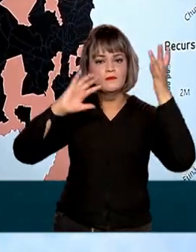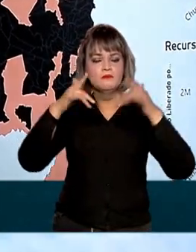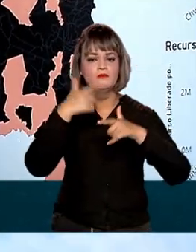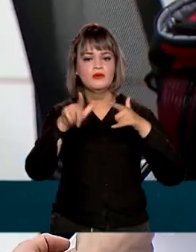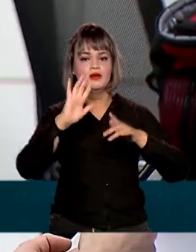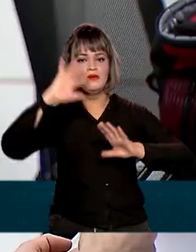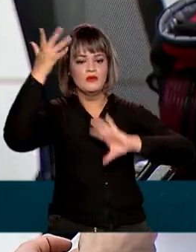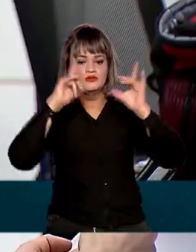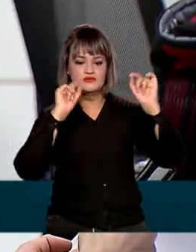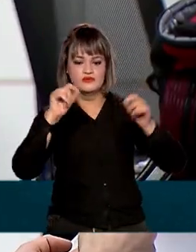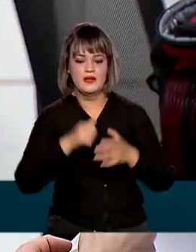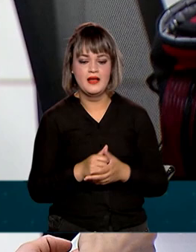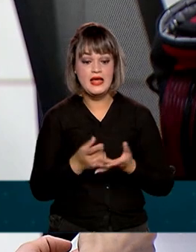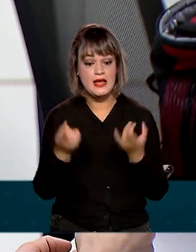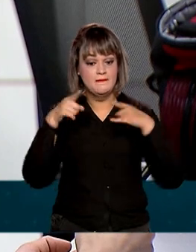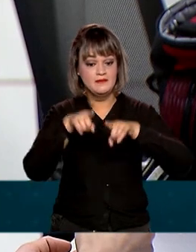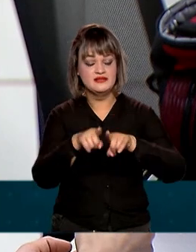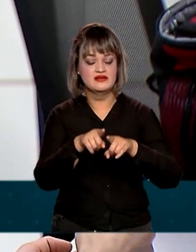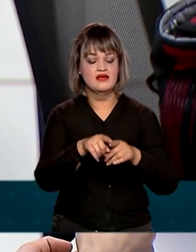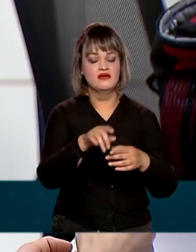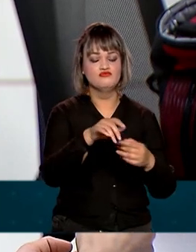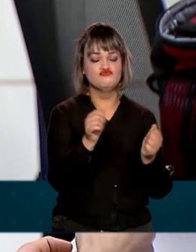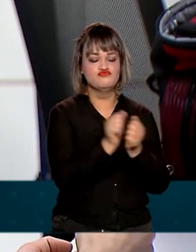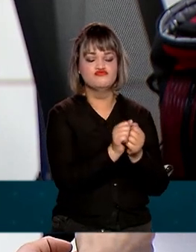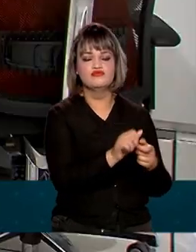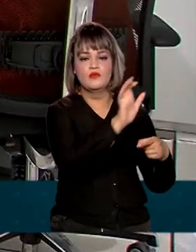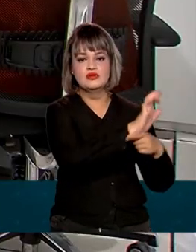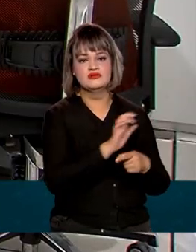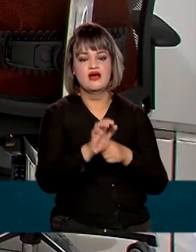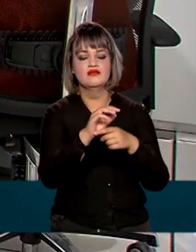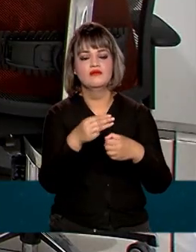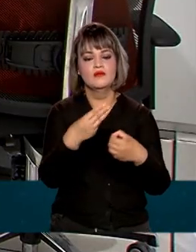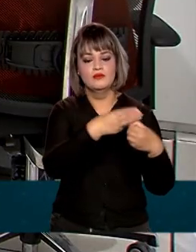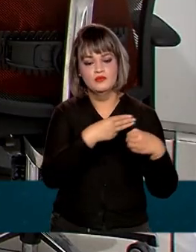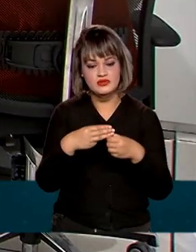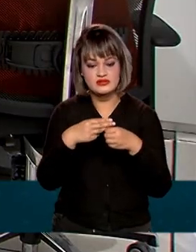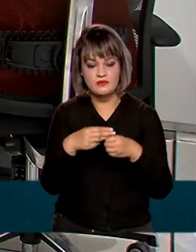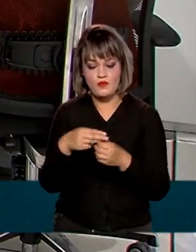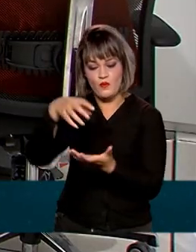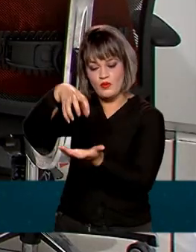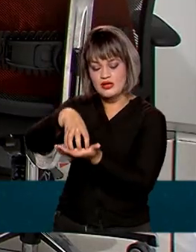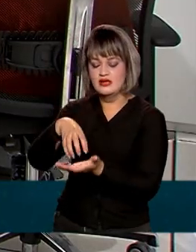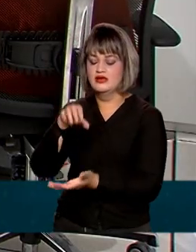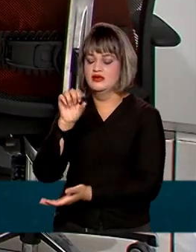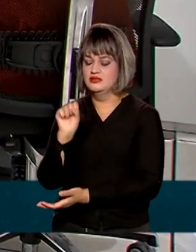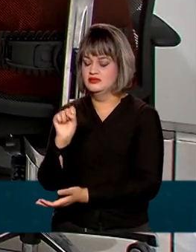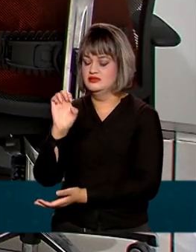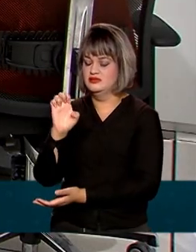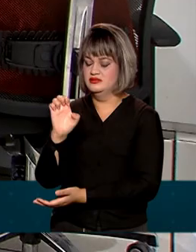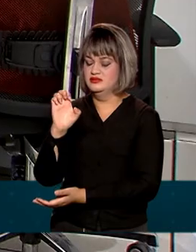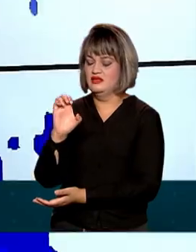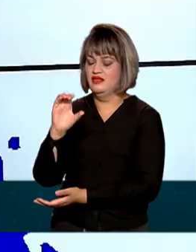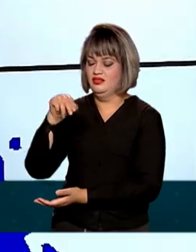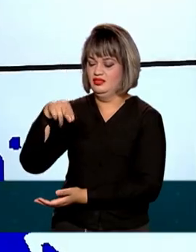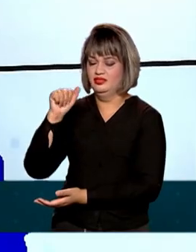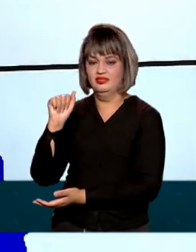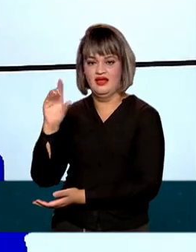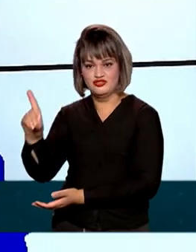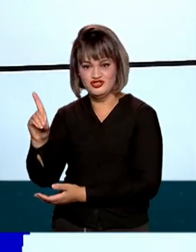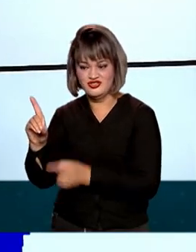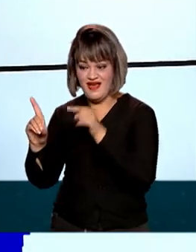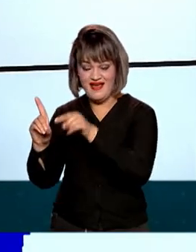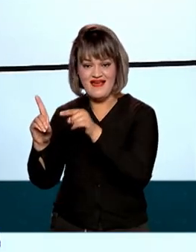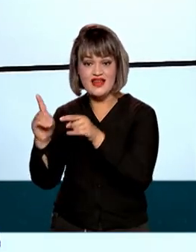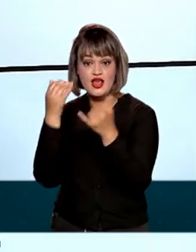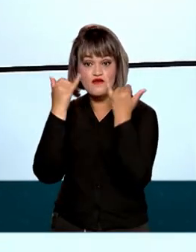país. Em parceria com estados e municípios, o Senad, Centro Nacional de Gerenciamento de Riscos e Desastres, recebe